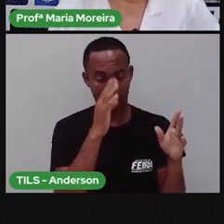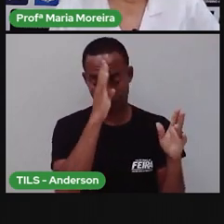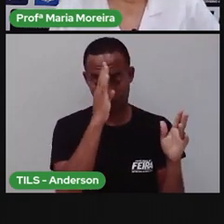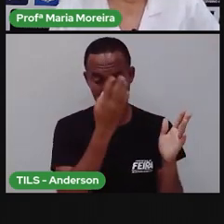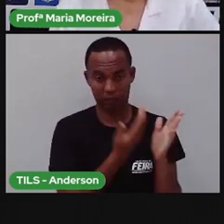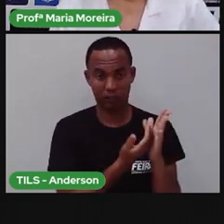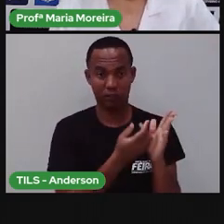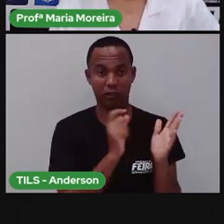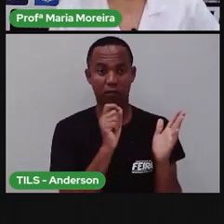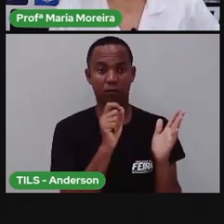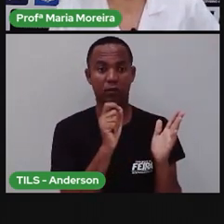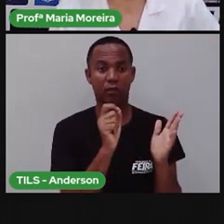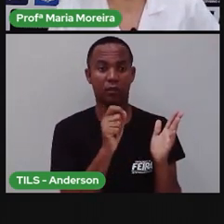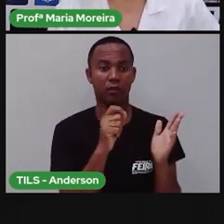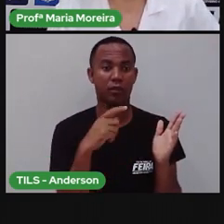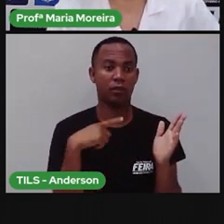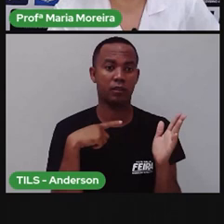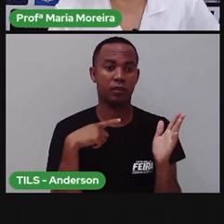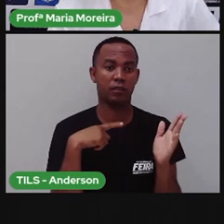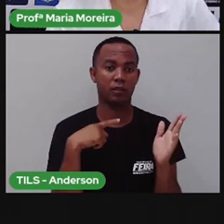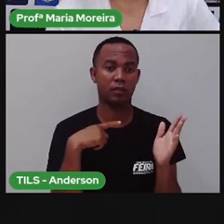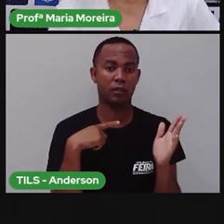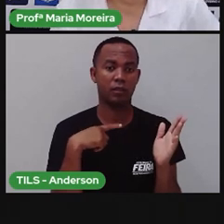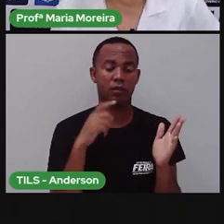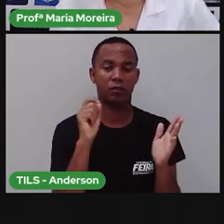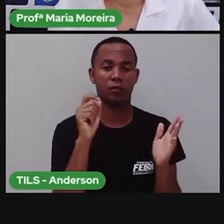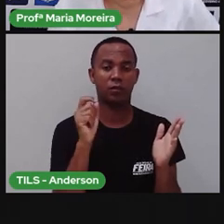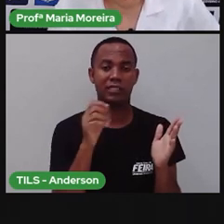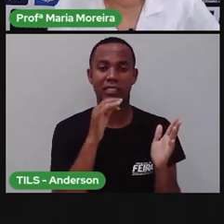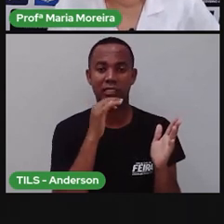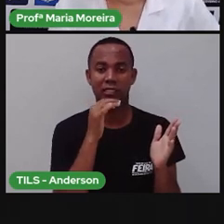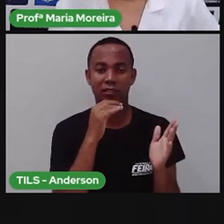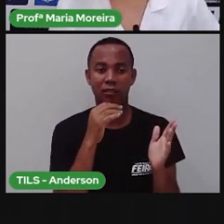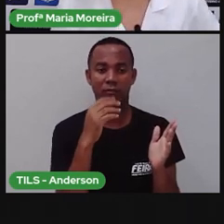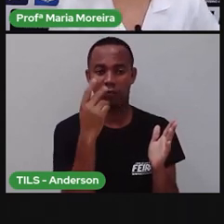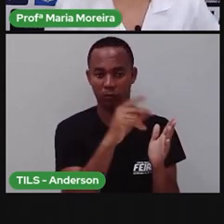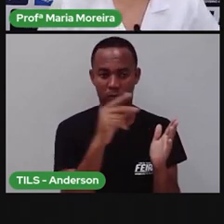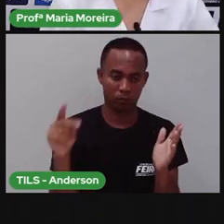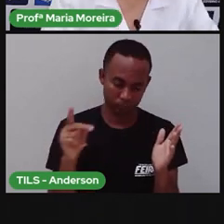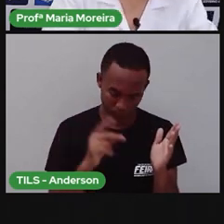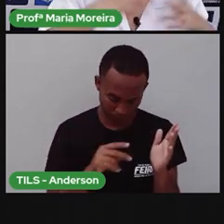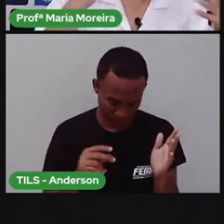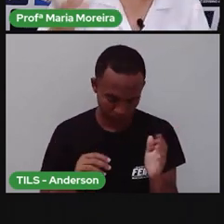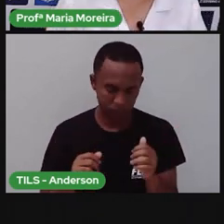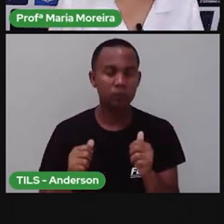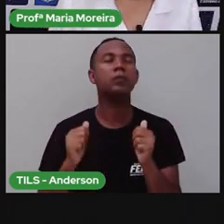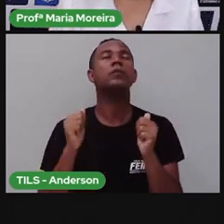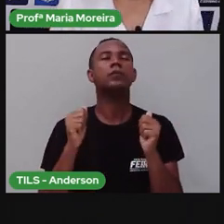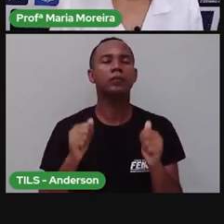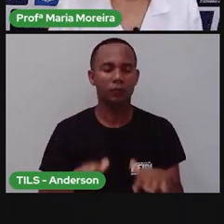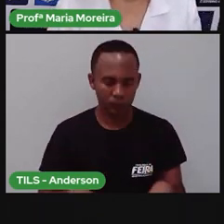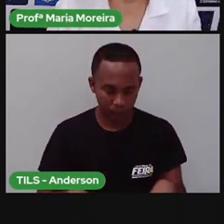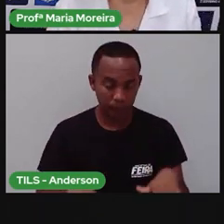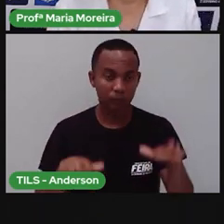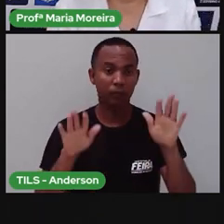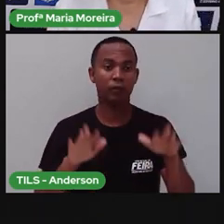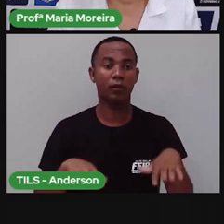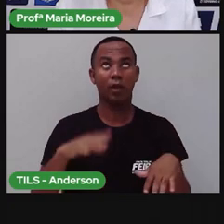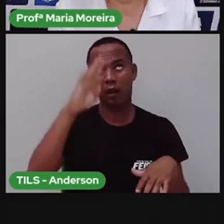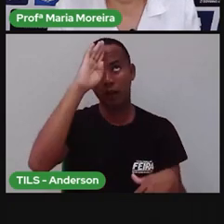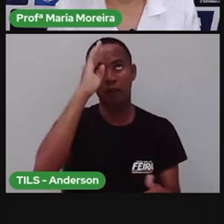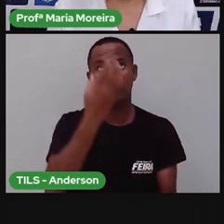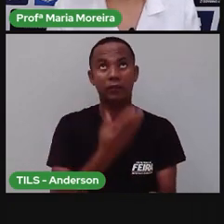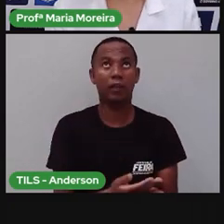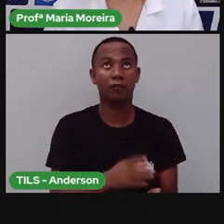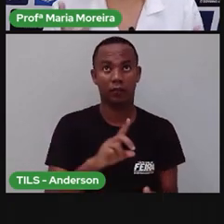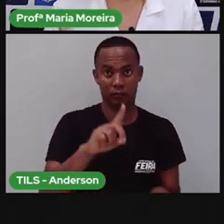acreditavam, na verdade, que tinham o Um poder ritualístico ou mágico. Então, assim, eram as crenças que eles acreditavam na